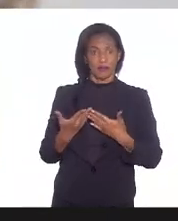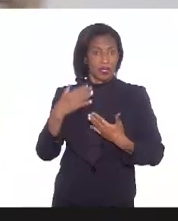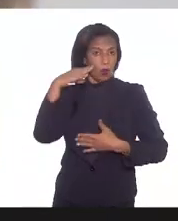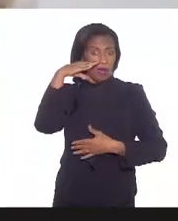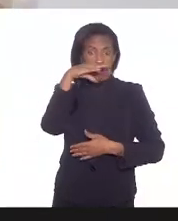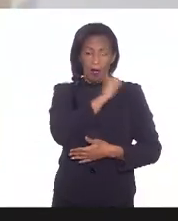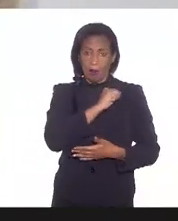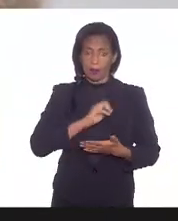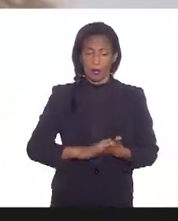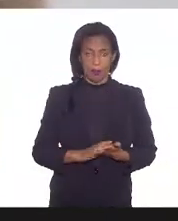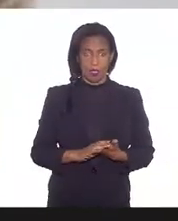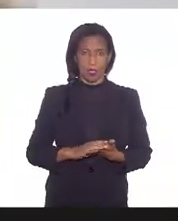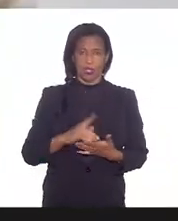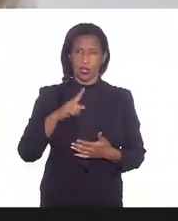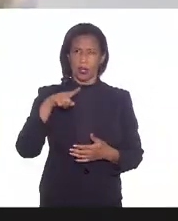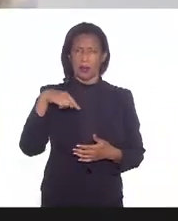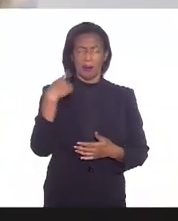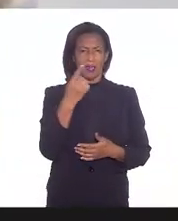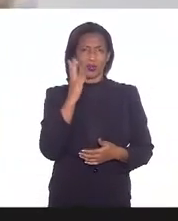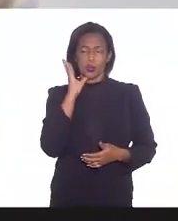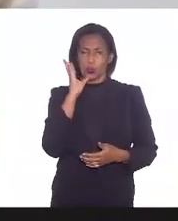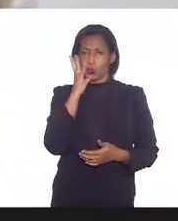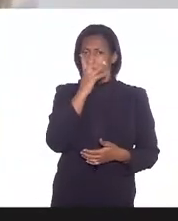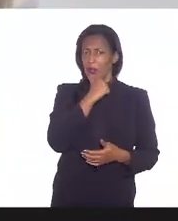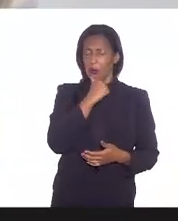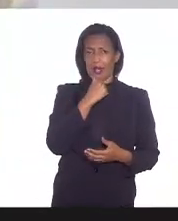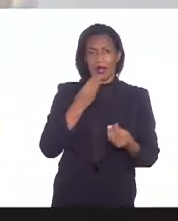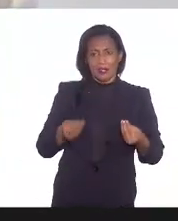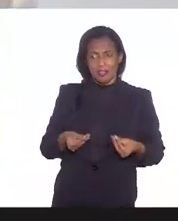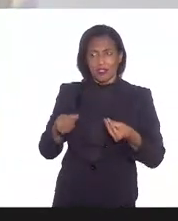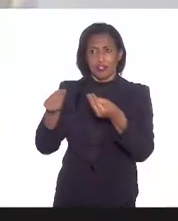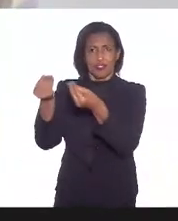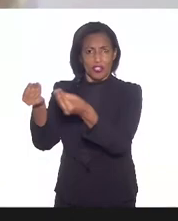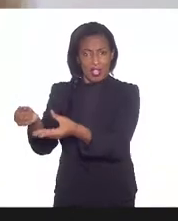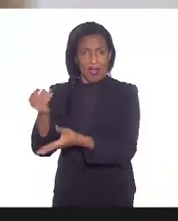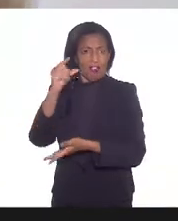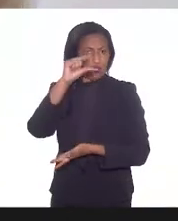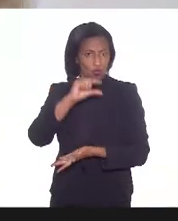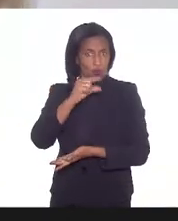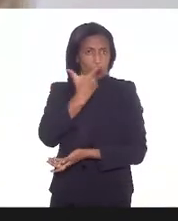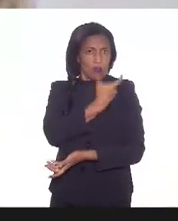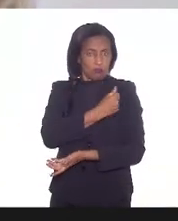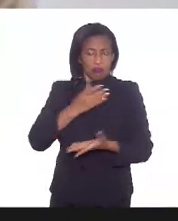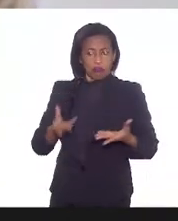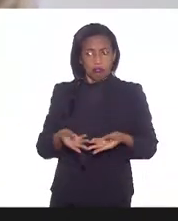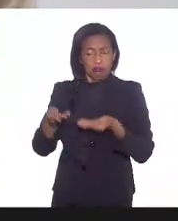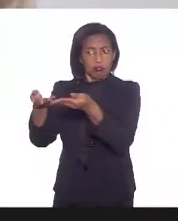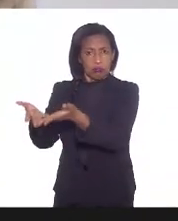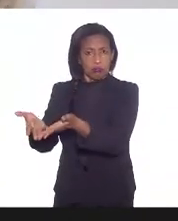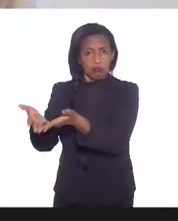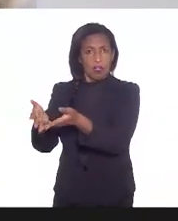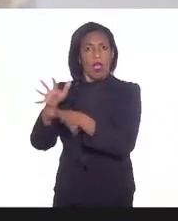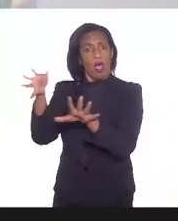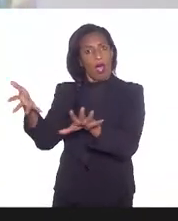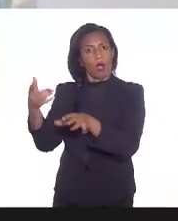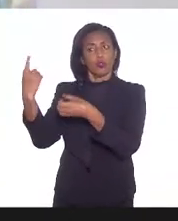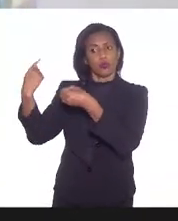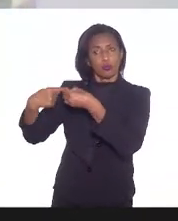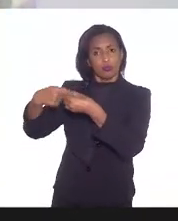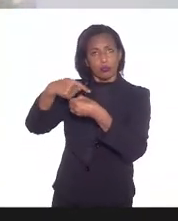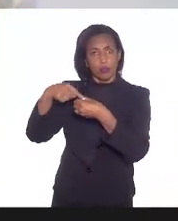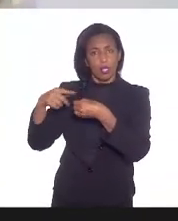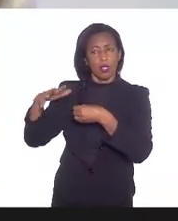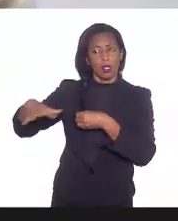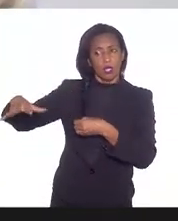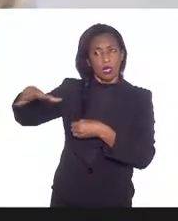rapidamente, para que a gente não retardasse a entrega dessas doses aos municípios e à